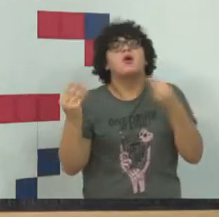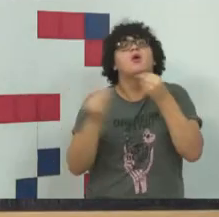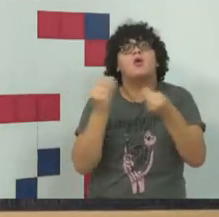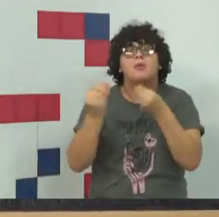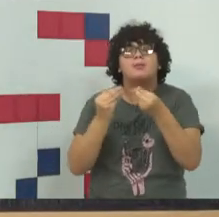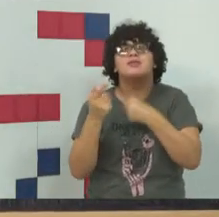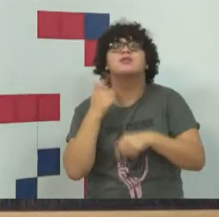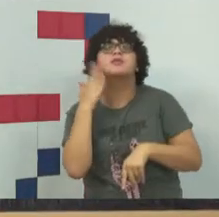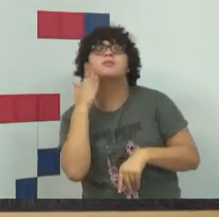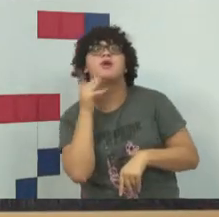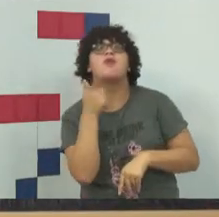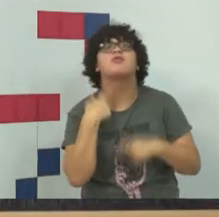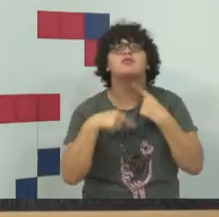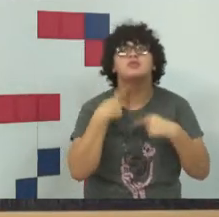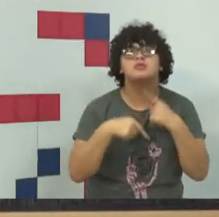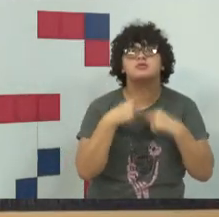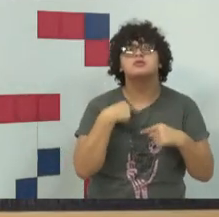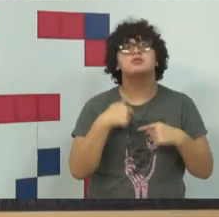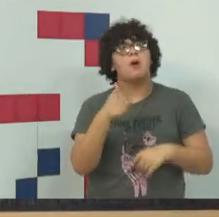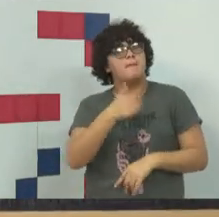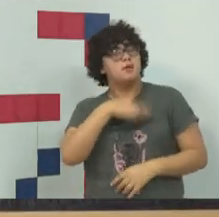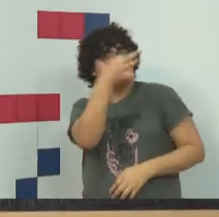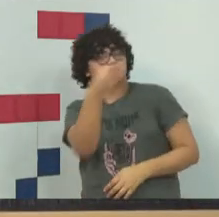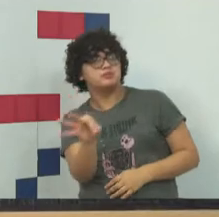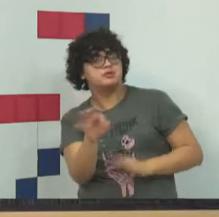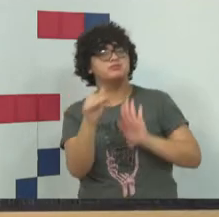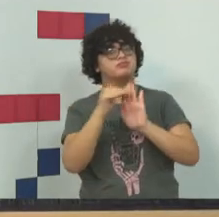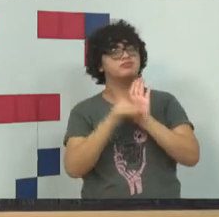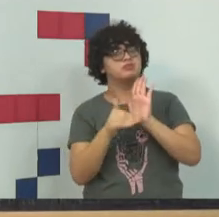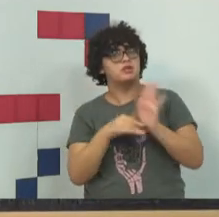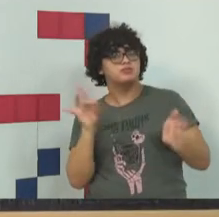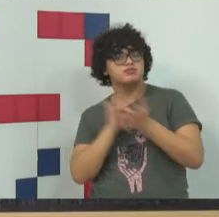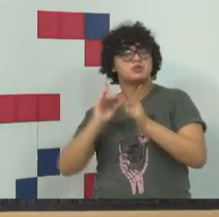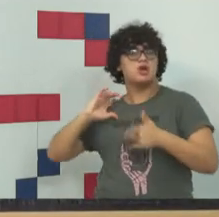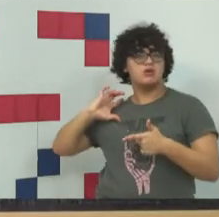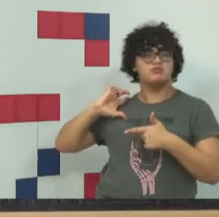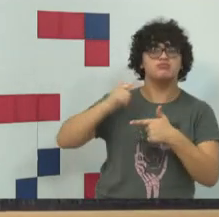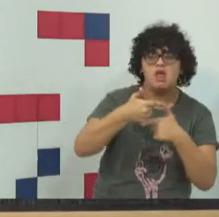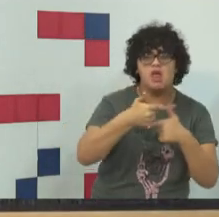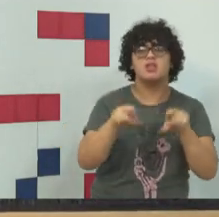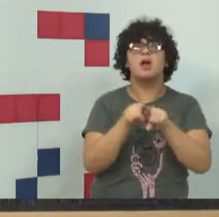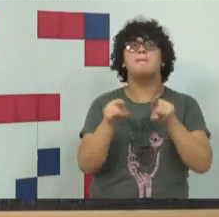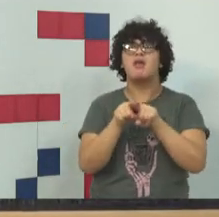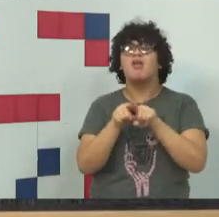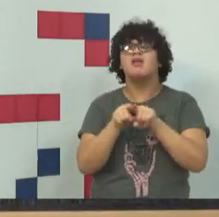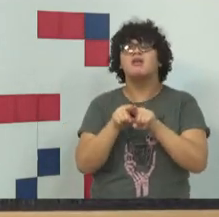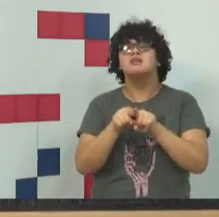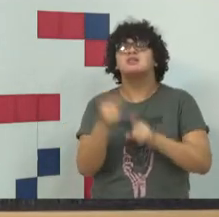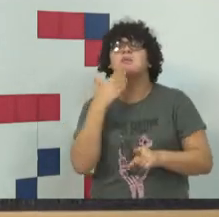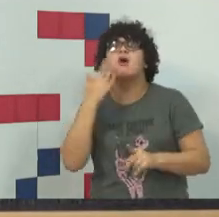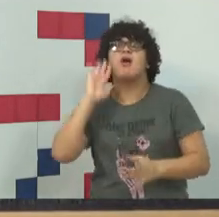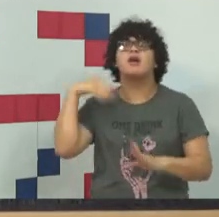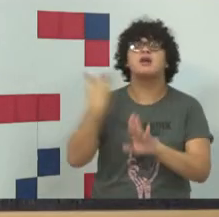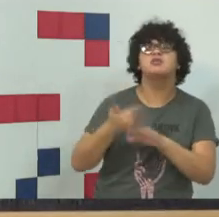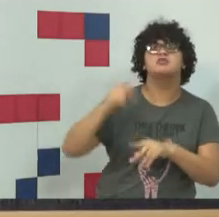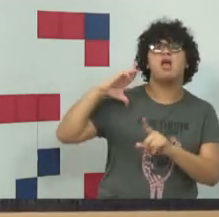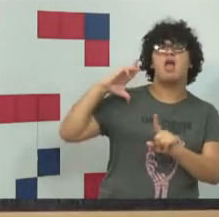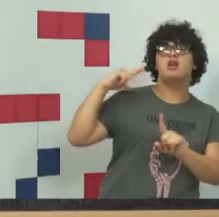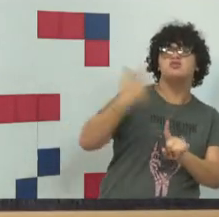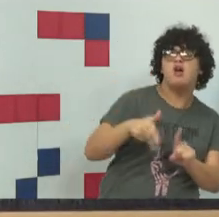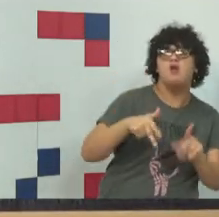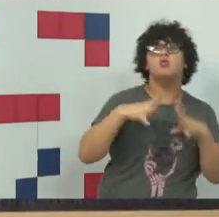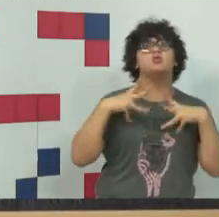minha vontade, os meus ideais, as minhas crenças, o meu direito